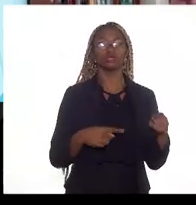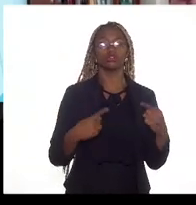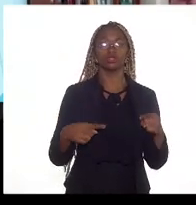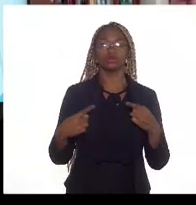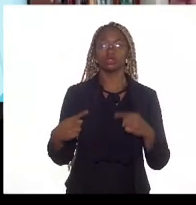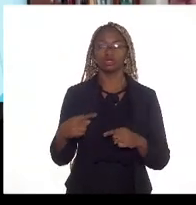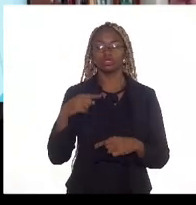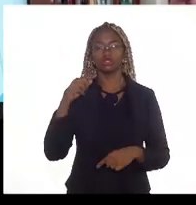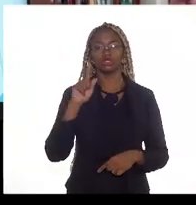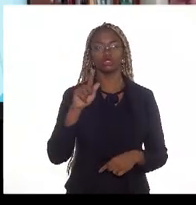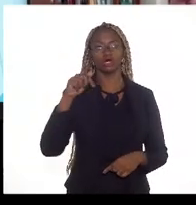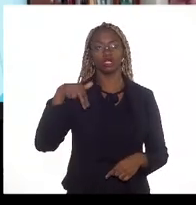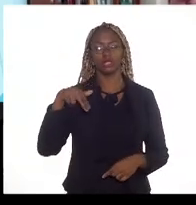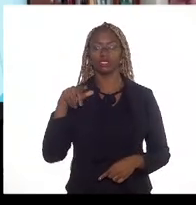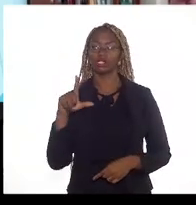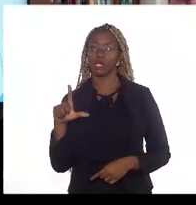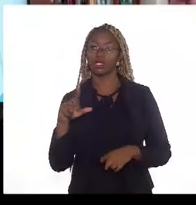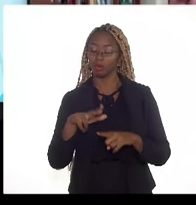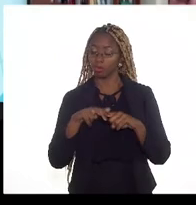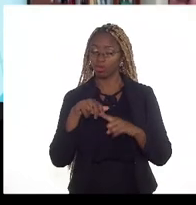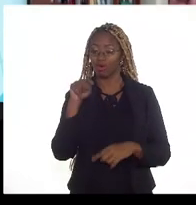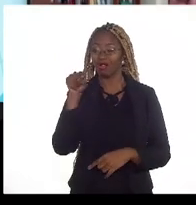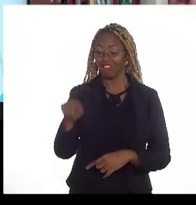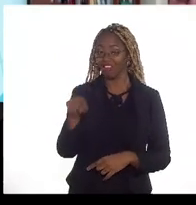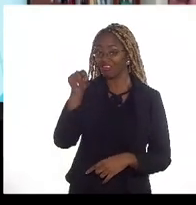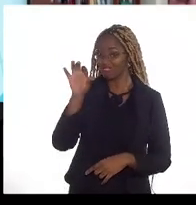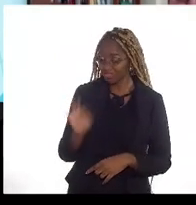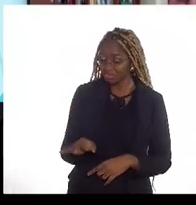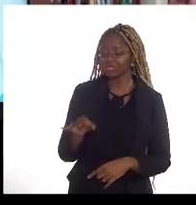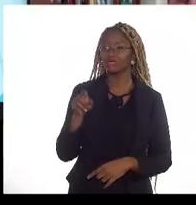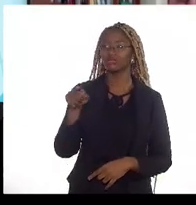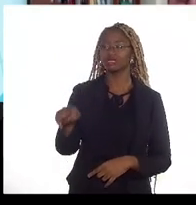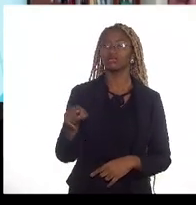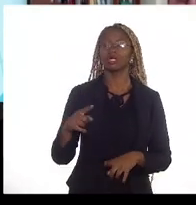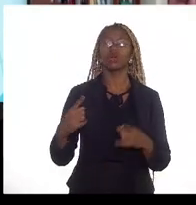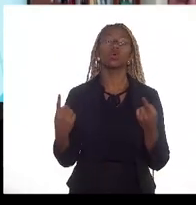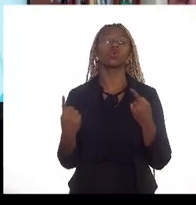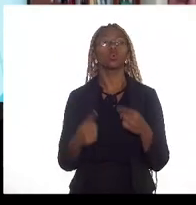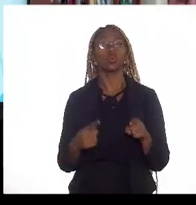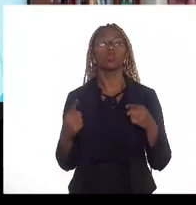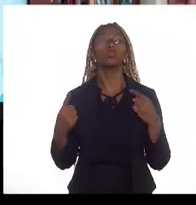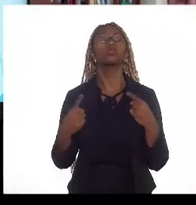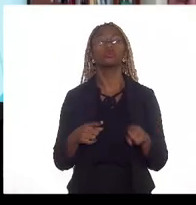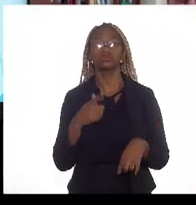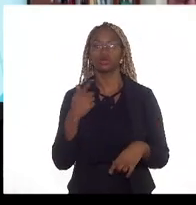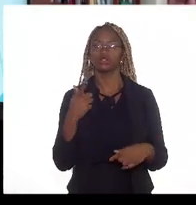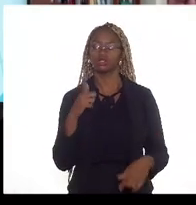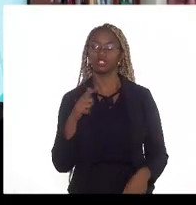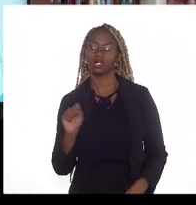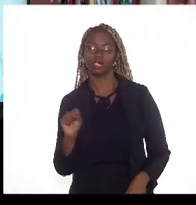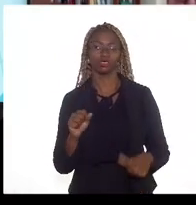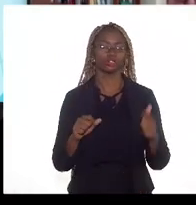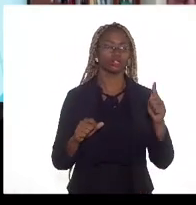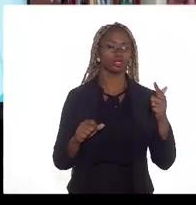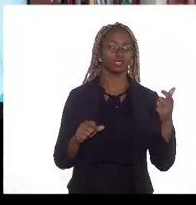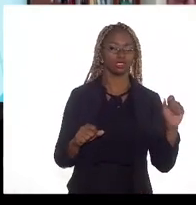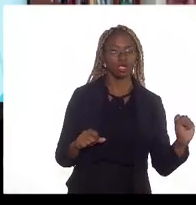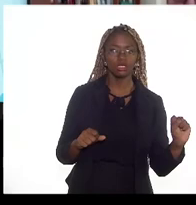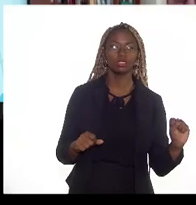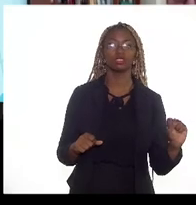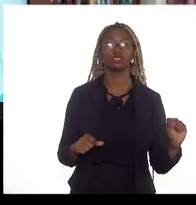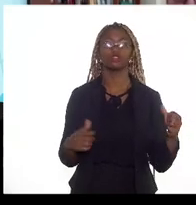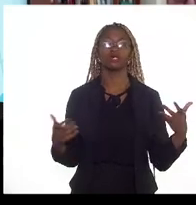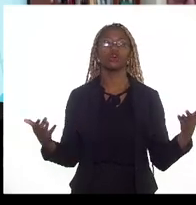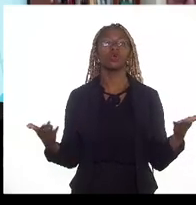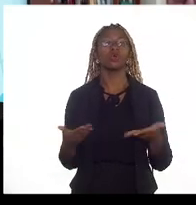GNL porque eles sim geram uma competição gás-gás então hoje terminais de